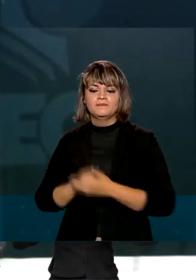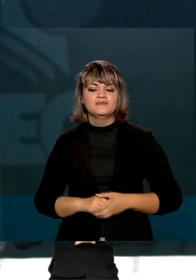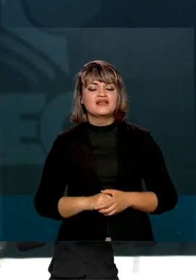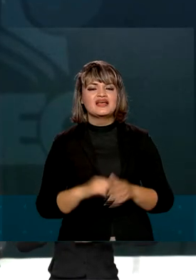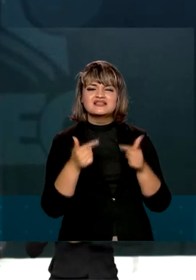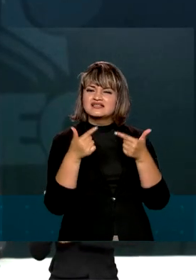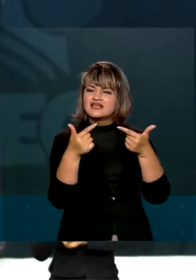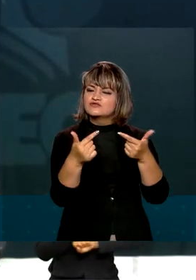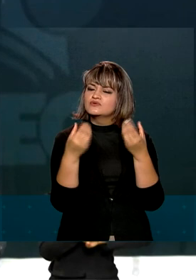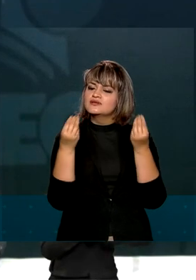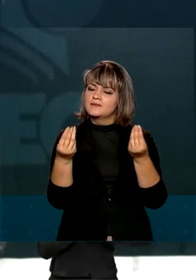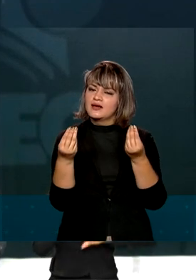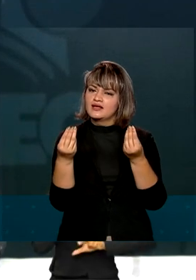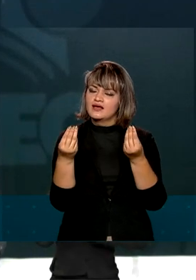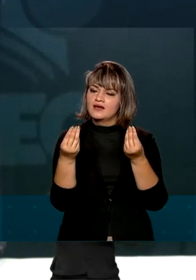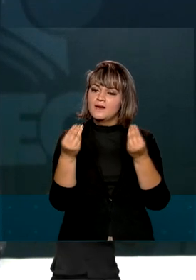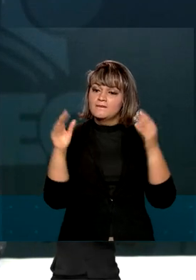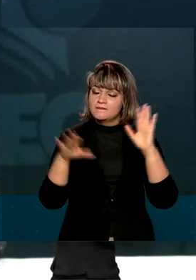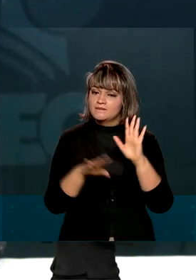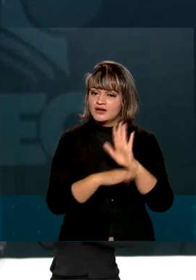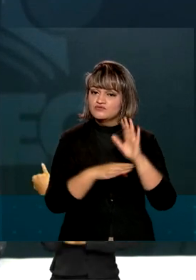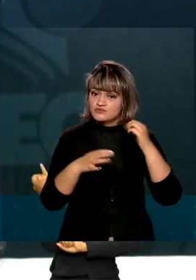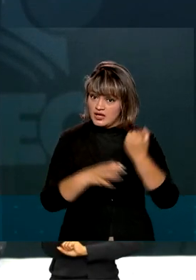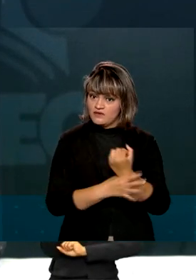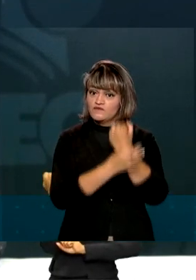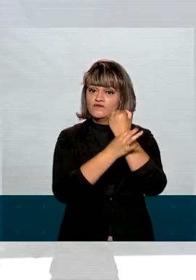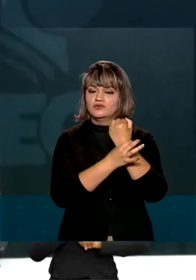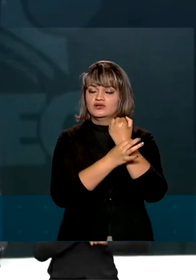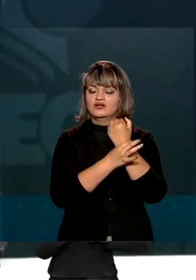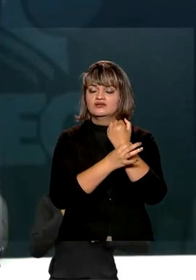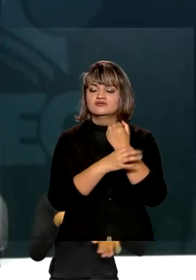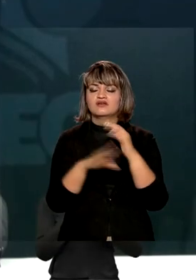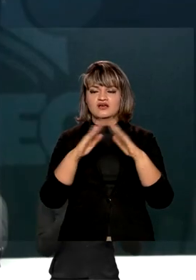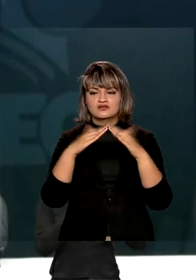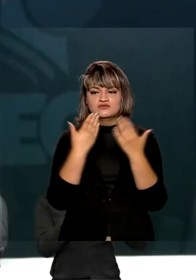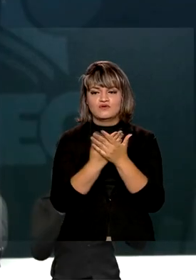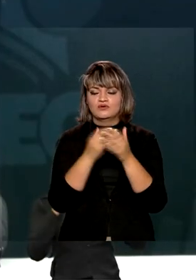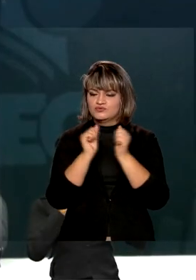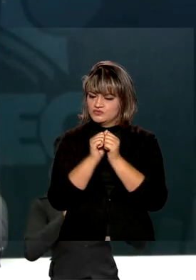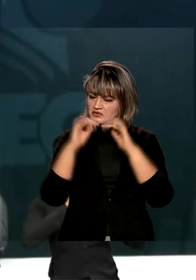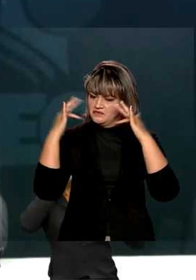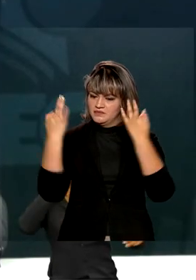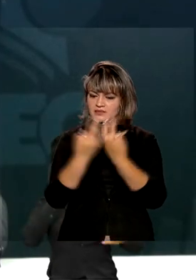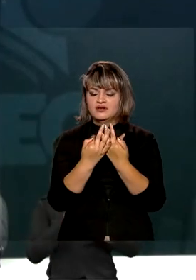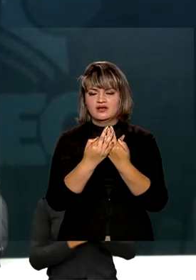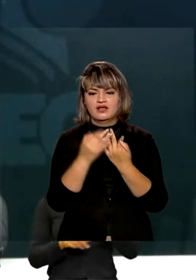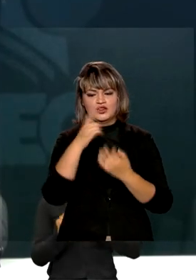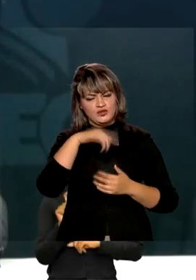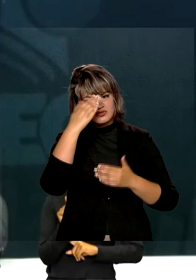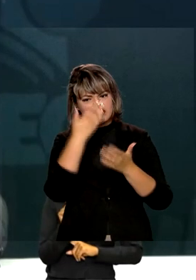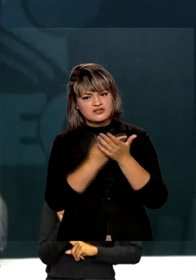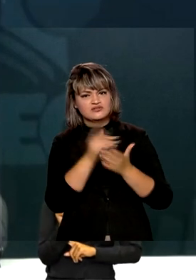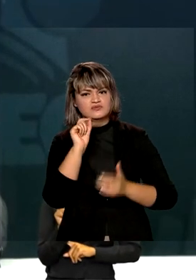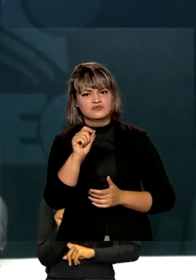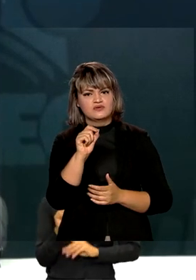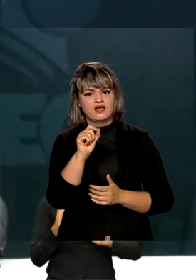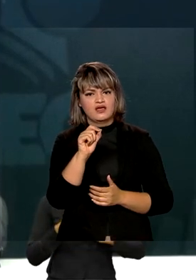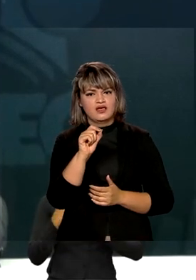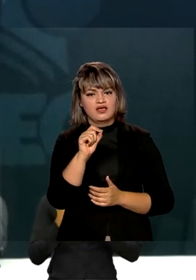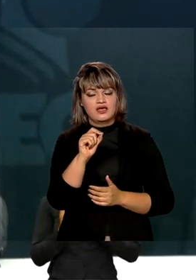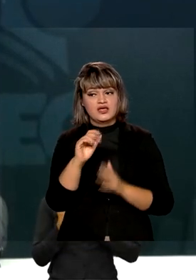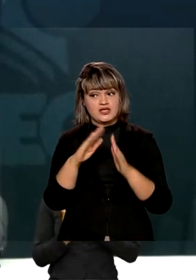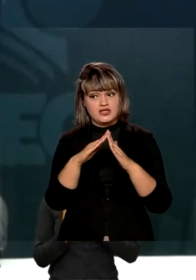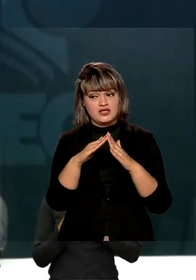exatamente fortalecer a importância da escola. Nós acreditamos que, de fato, a escola